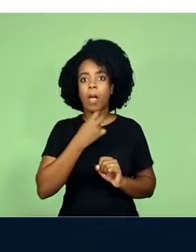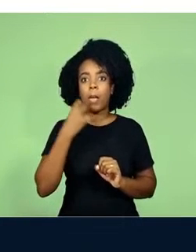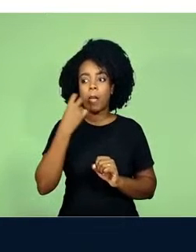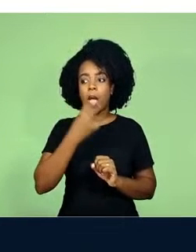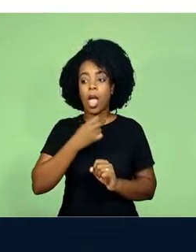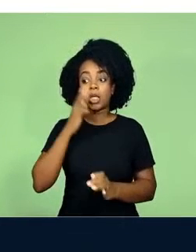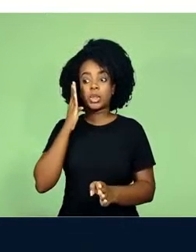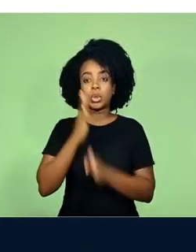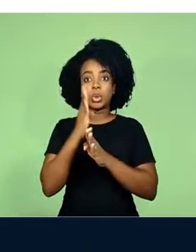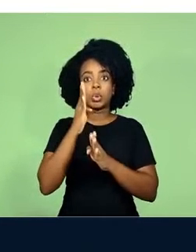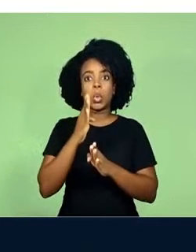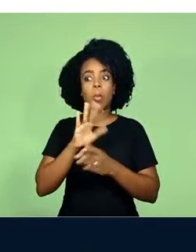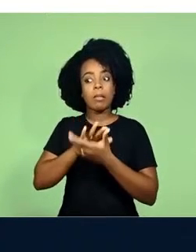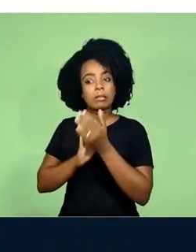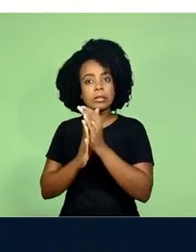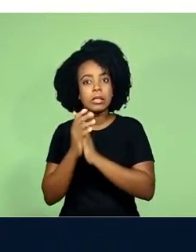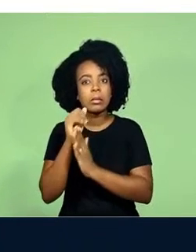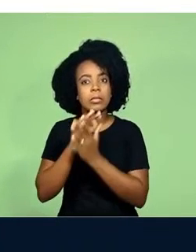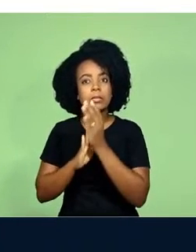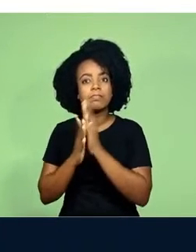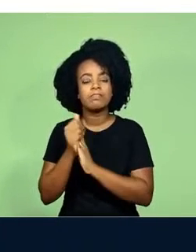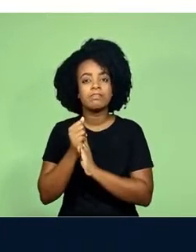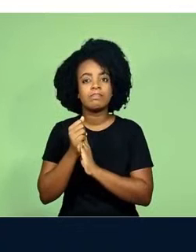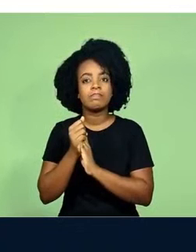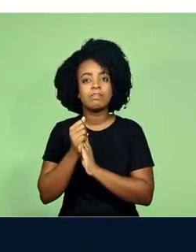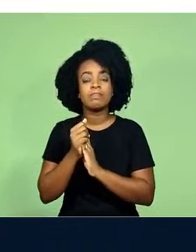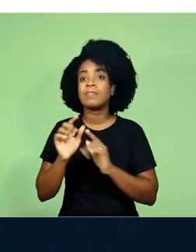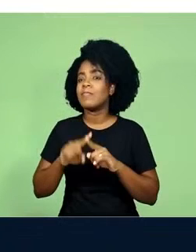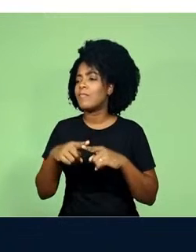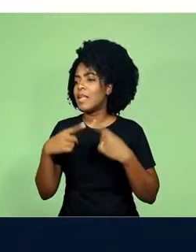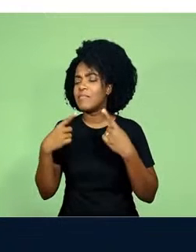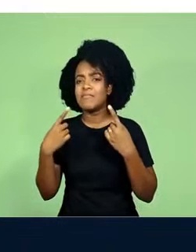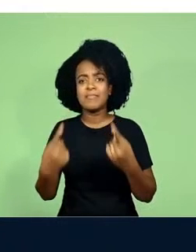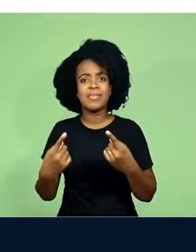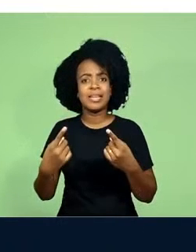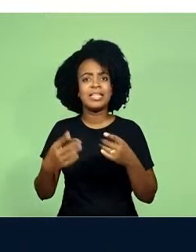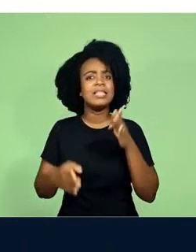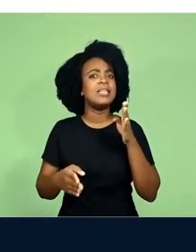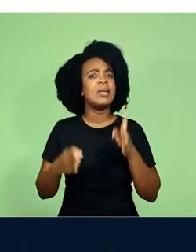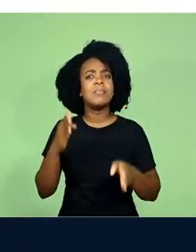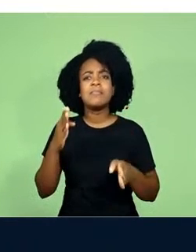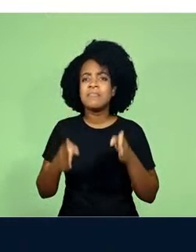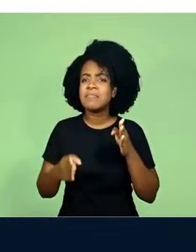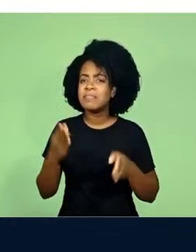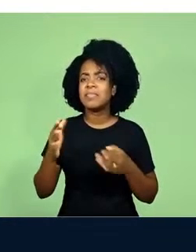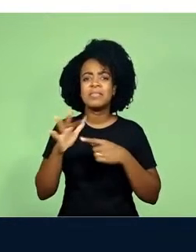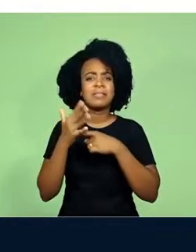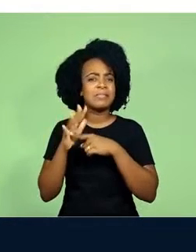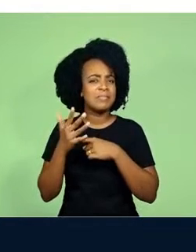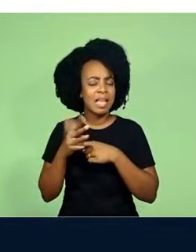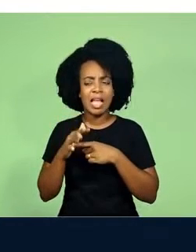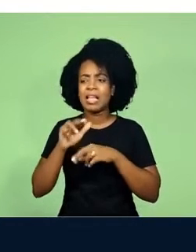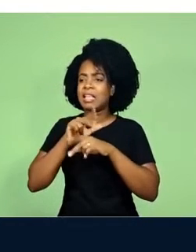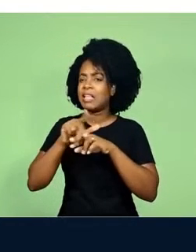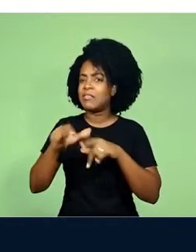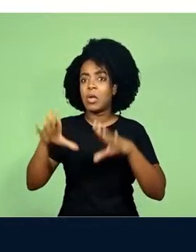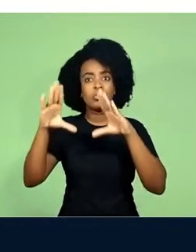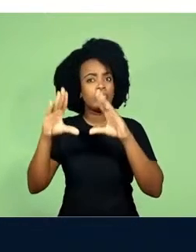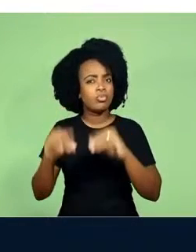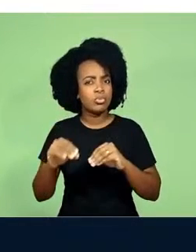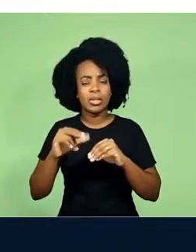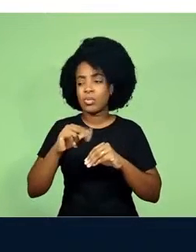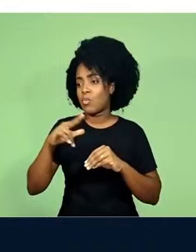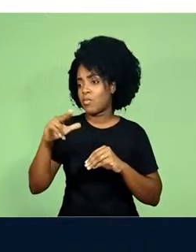Porém, nenhuma máquina dessa havia sido desligada até então. Raul não sabe qual a experiência de ser desligado. E ele